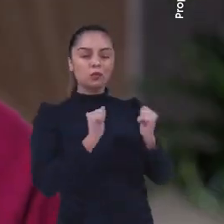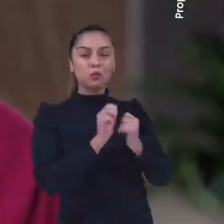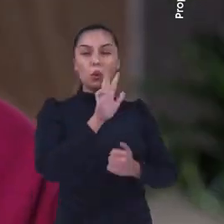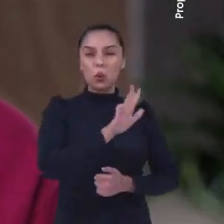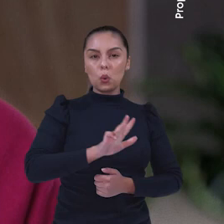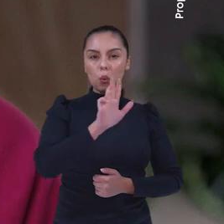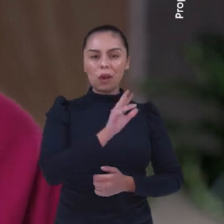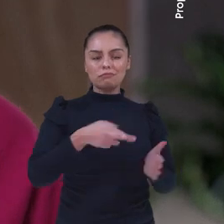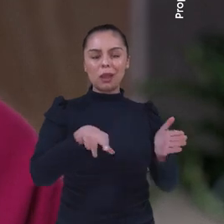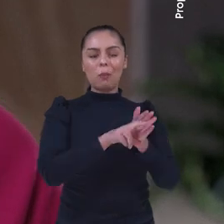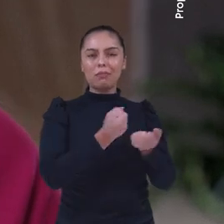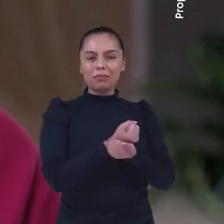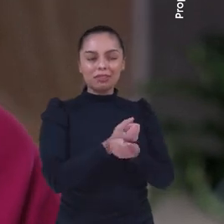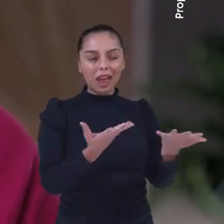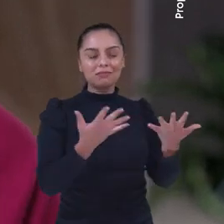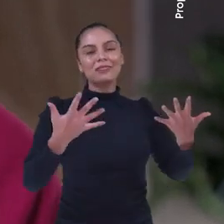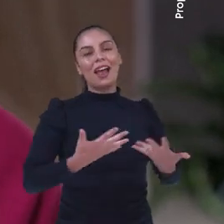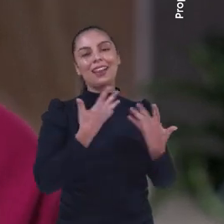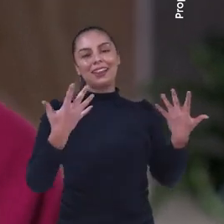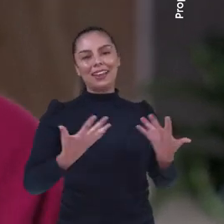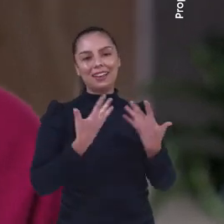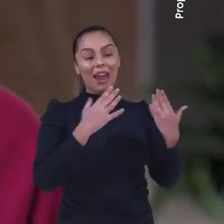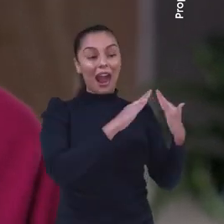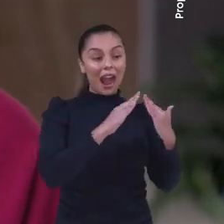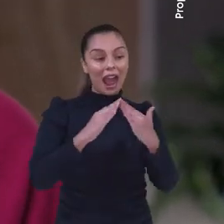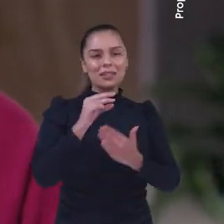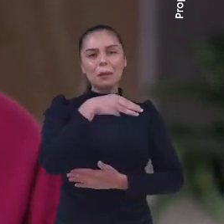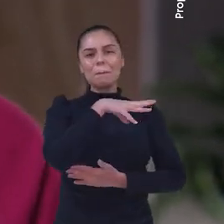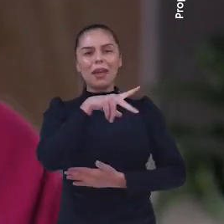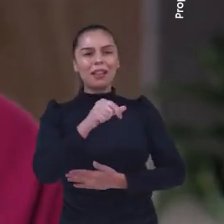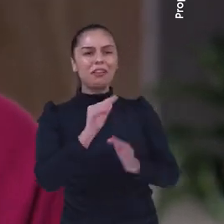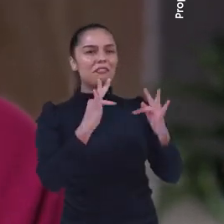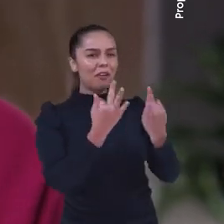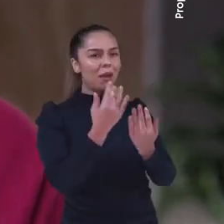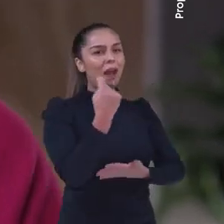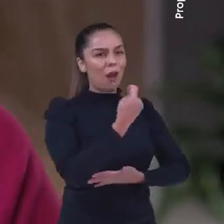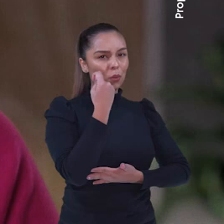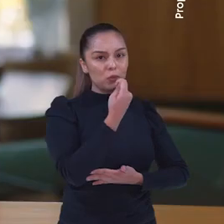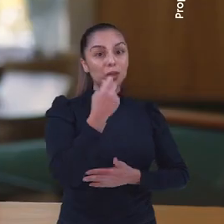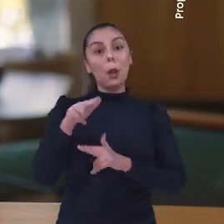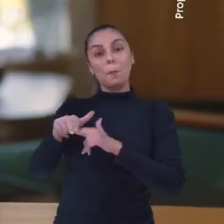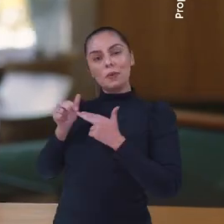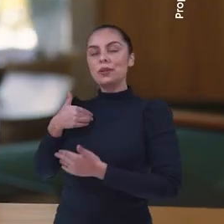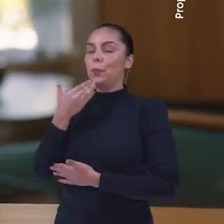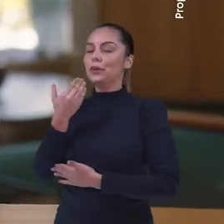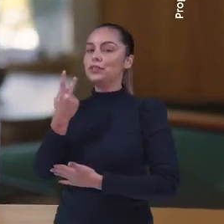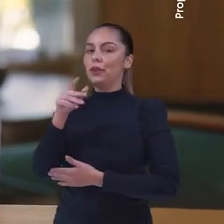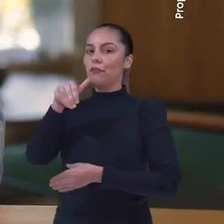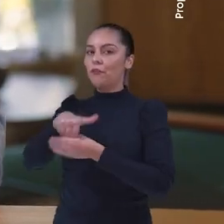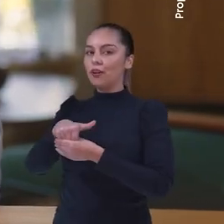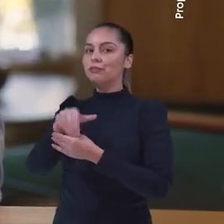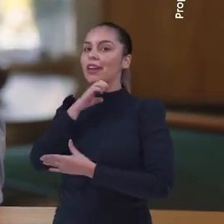que junto com lula possa devolver alegria aos lares de milhões de famílias gaúchas por isso pede o seu